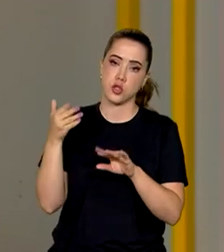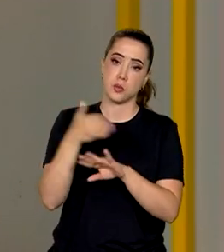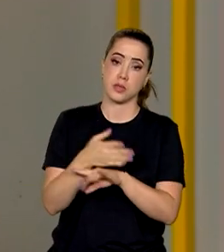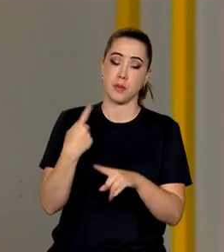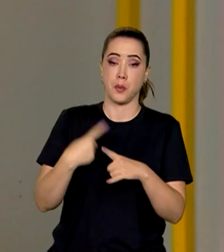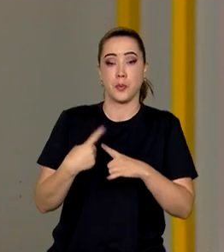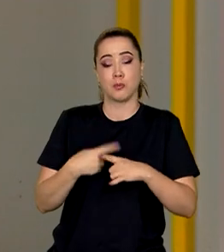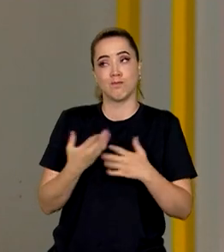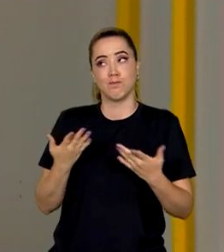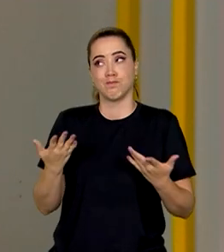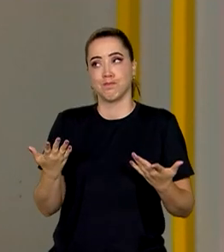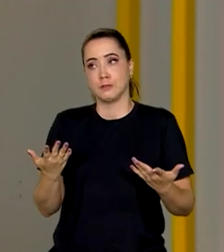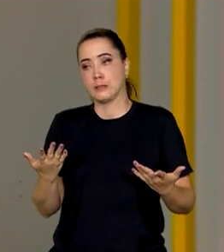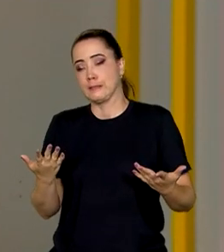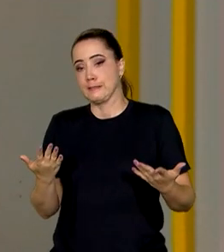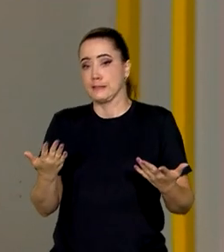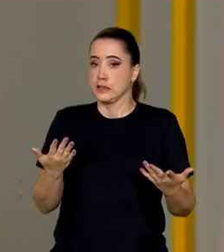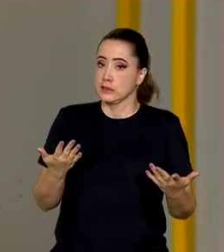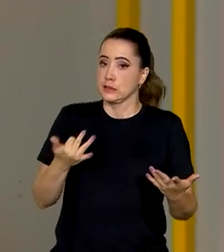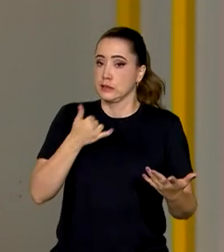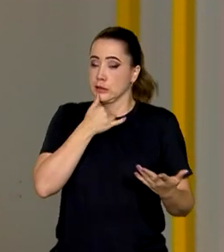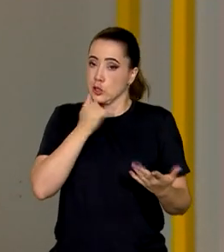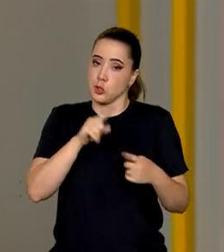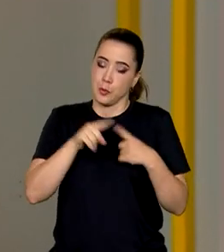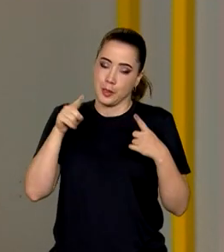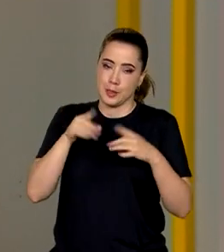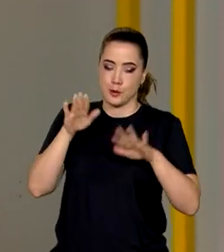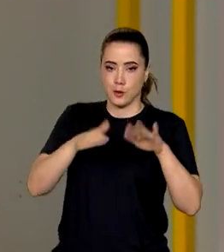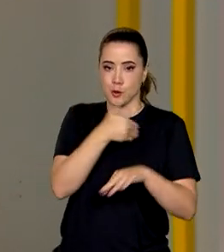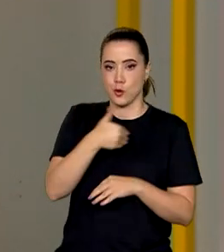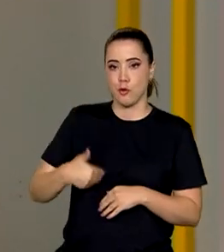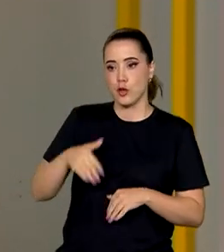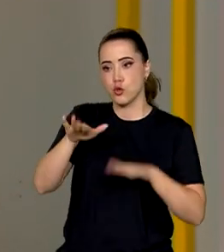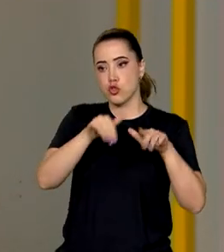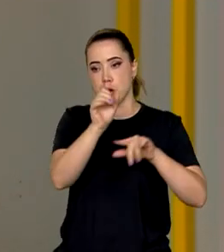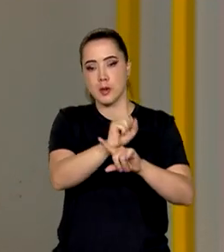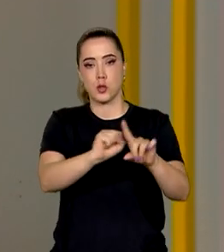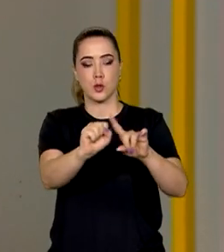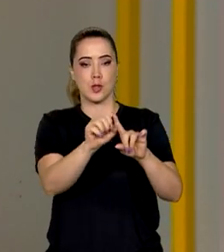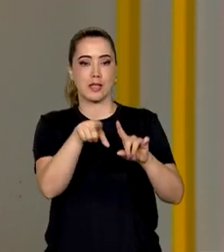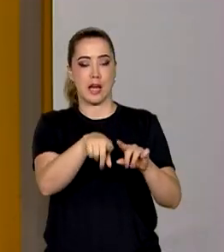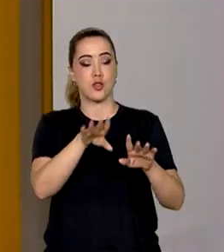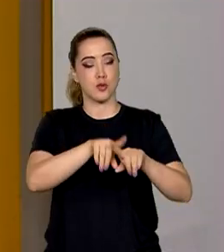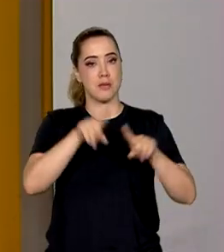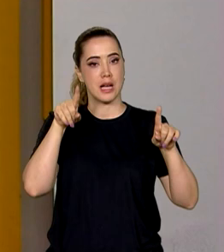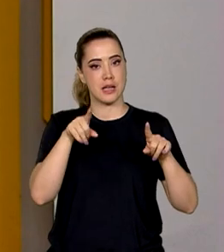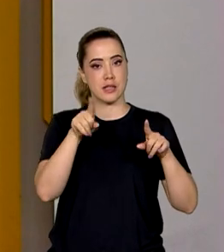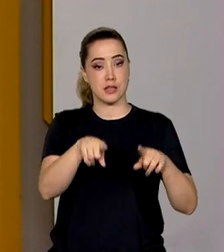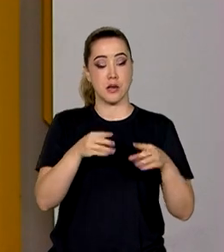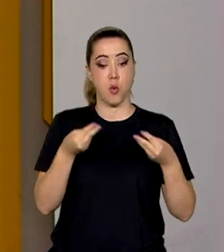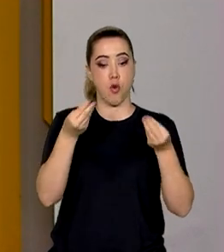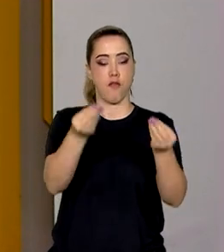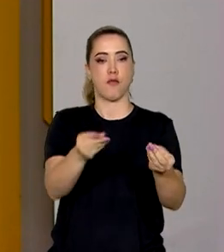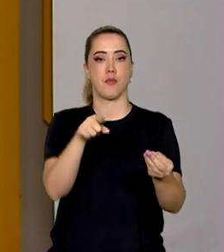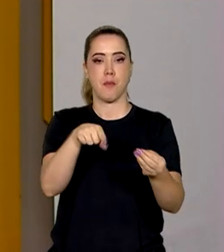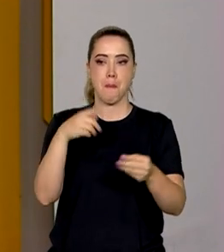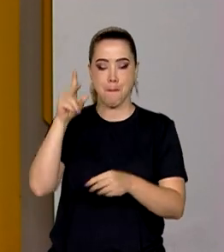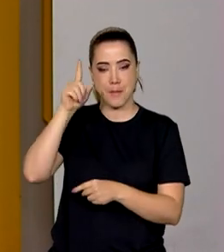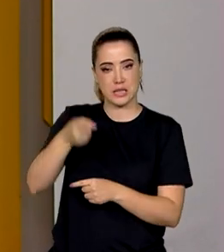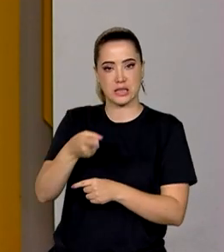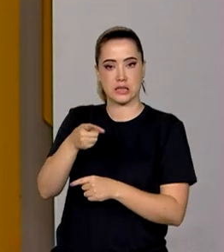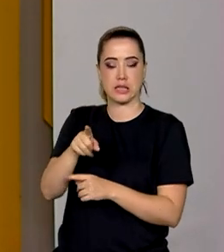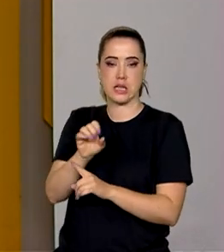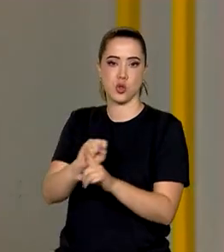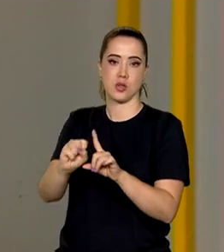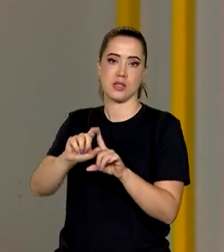Porque, infelizmente, os governos acabam convocando a sociedade, mas colocam sobre os ombros das organizações da sociedade